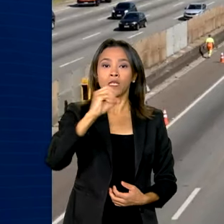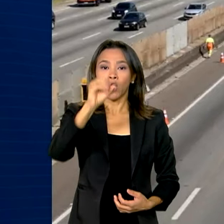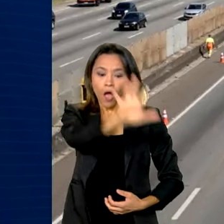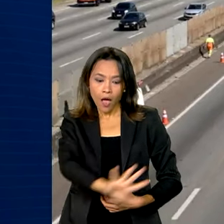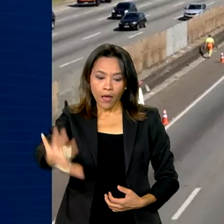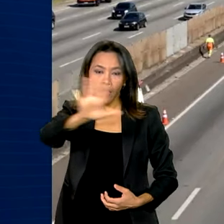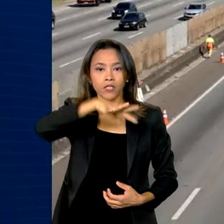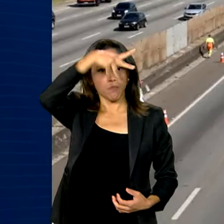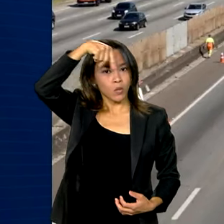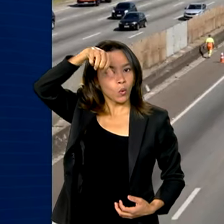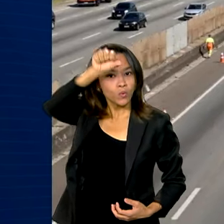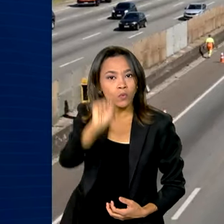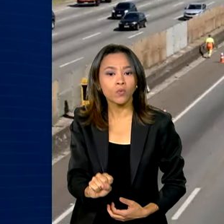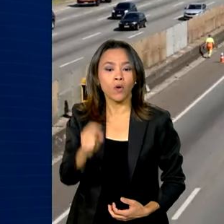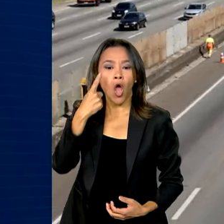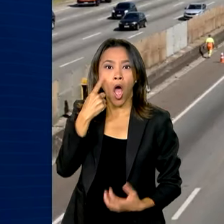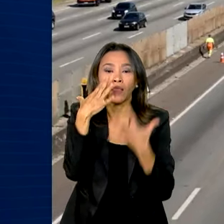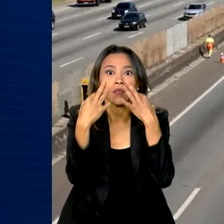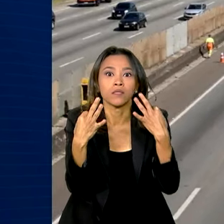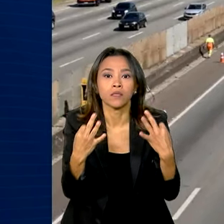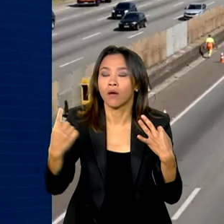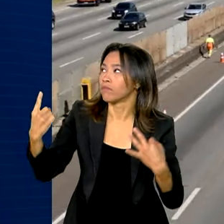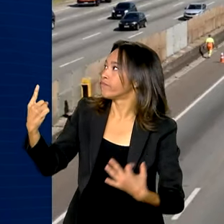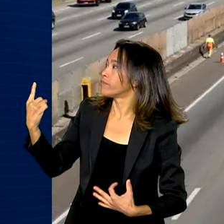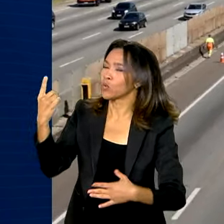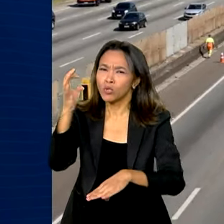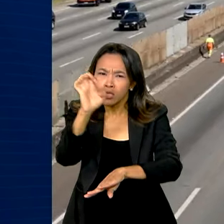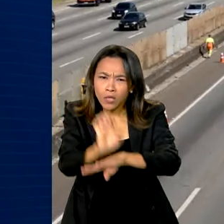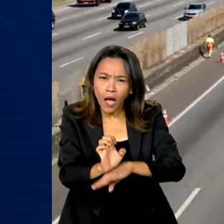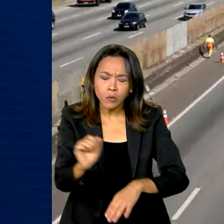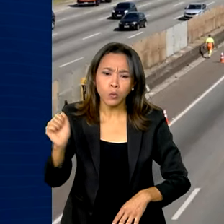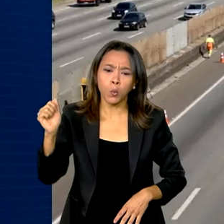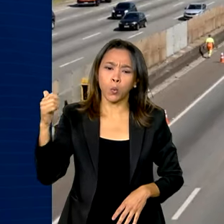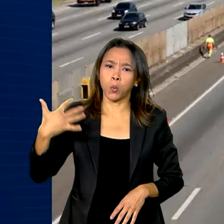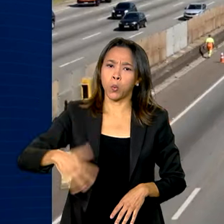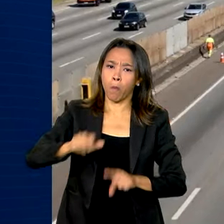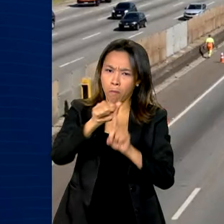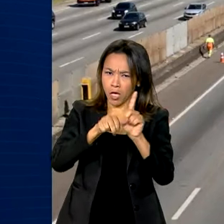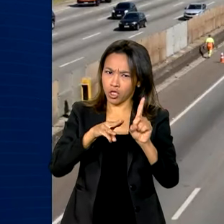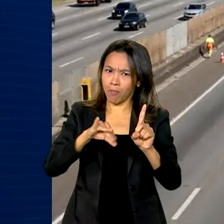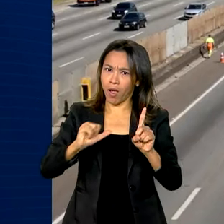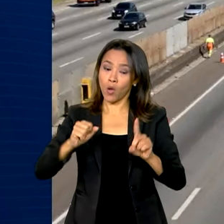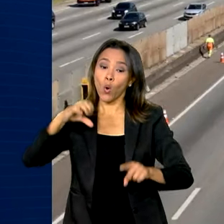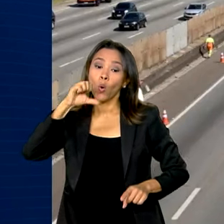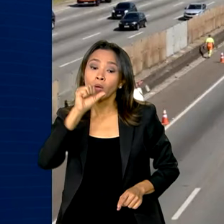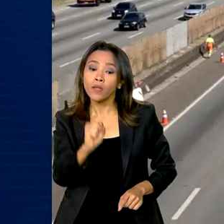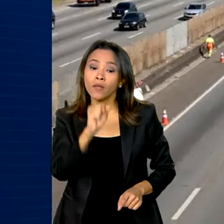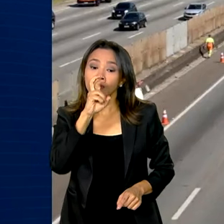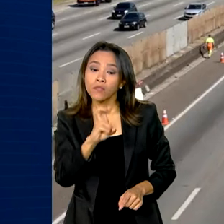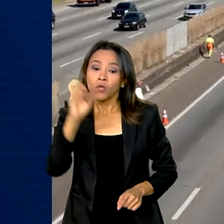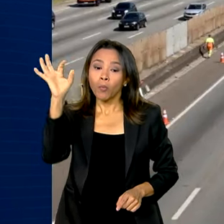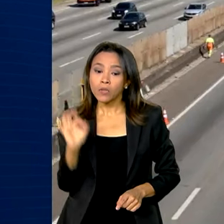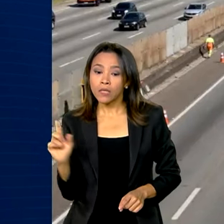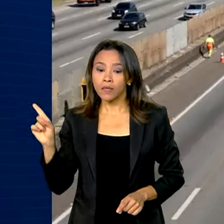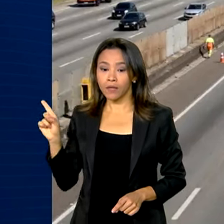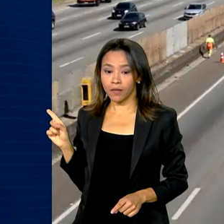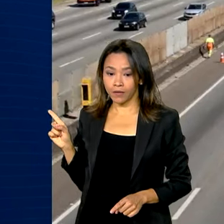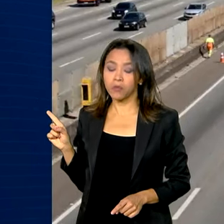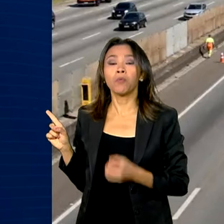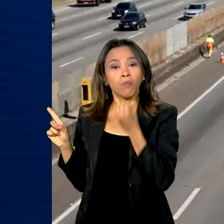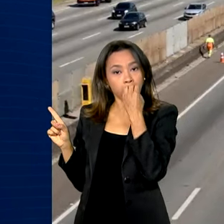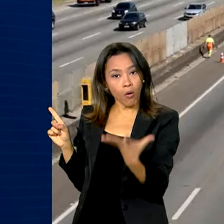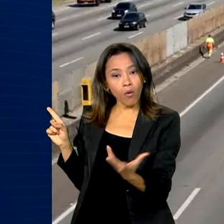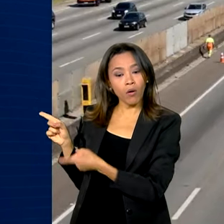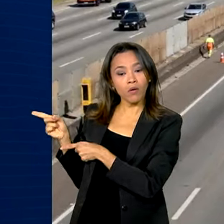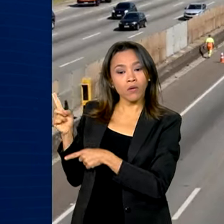Grosso do Sul chama atenção. O Estado fechou o maio com 85% do ICM bom